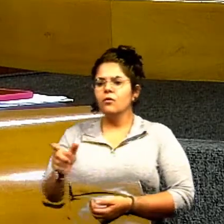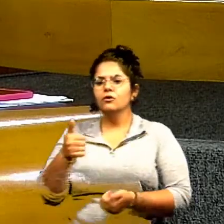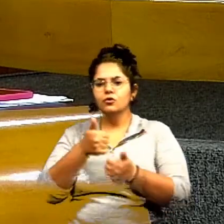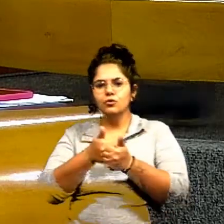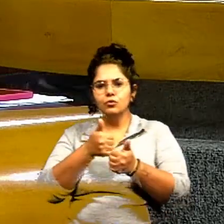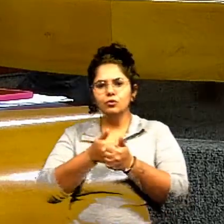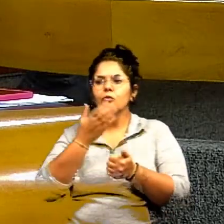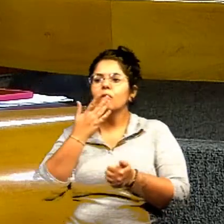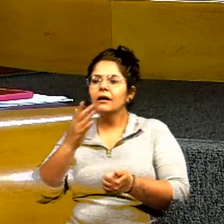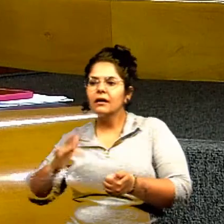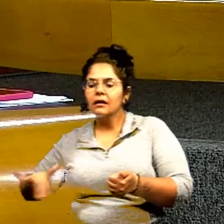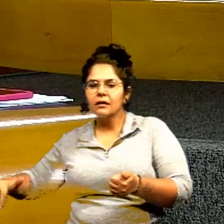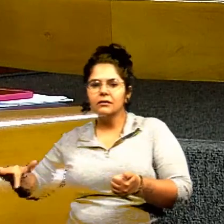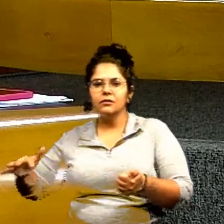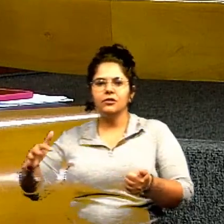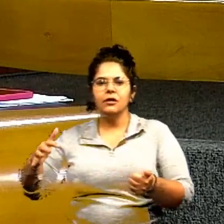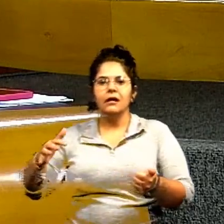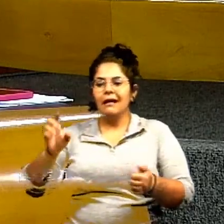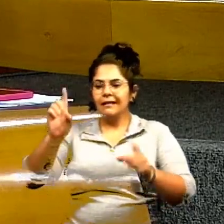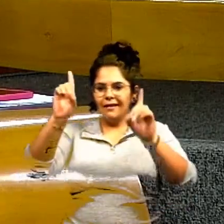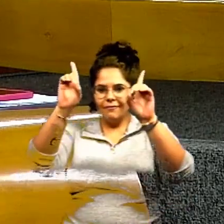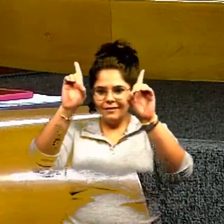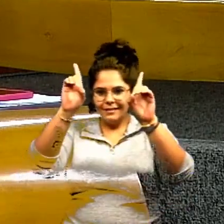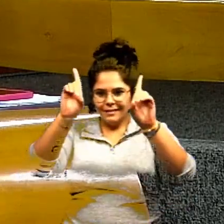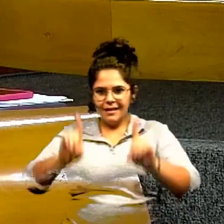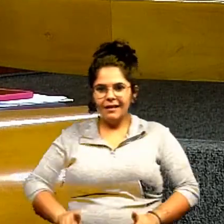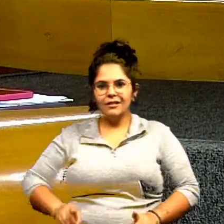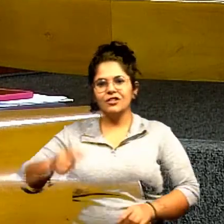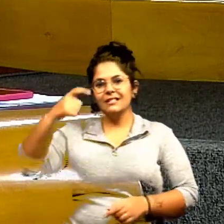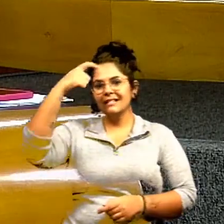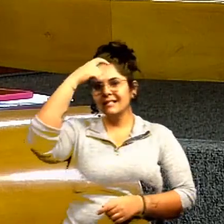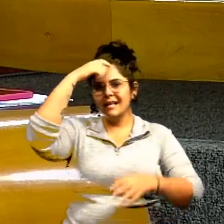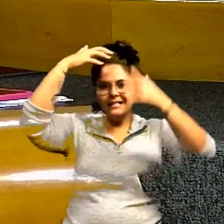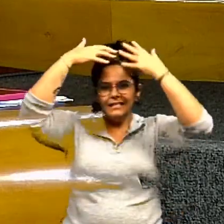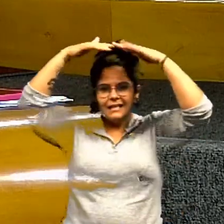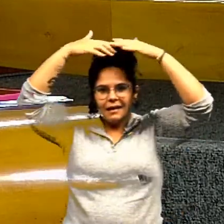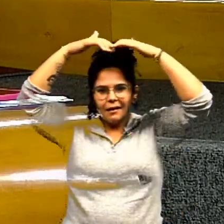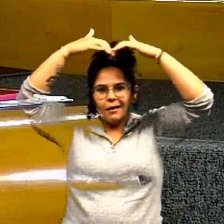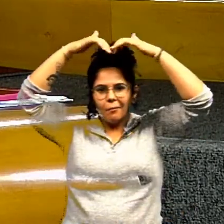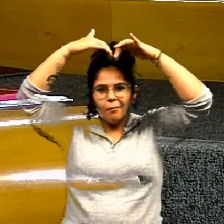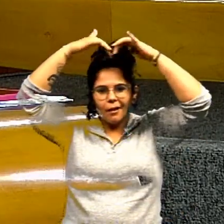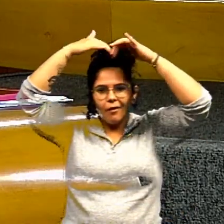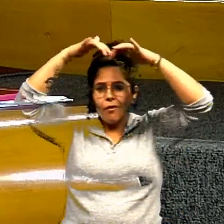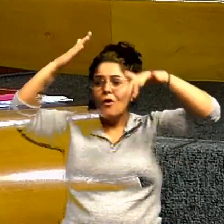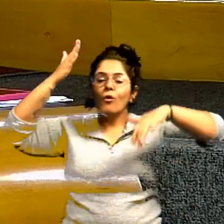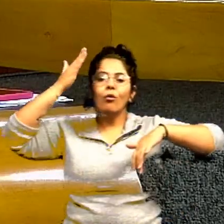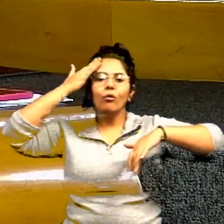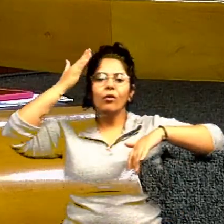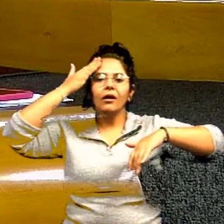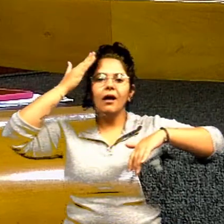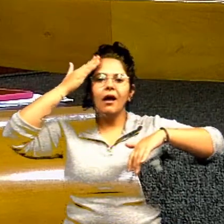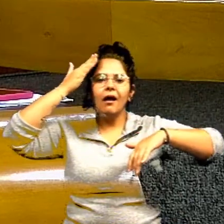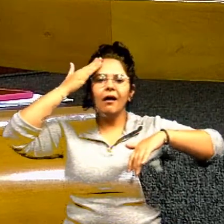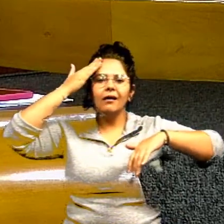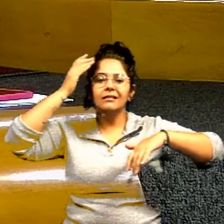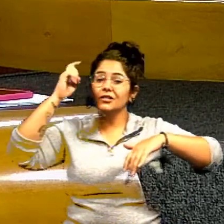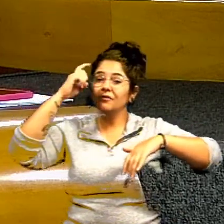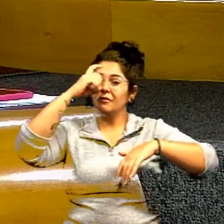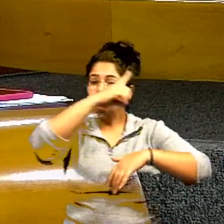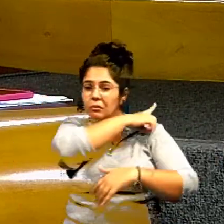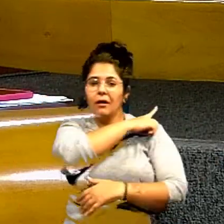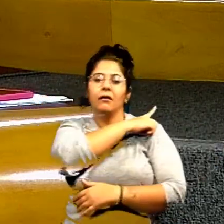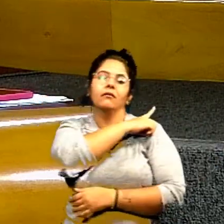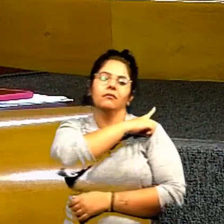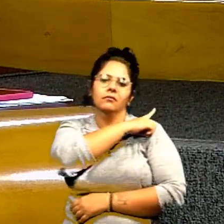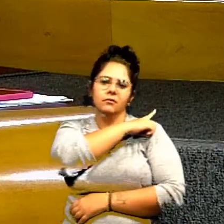paralisia cerebral grave sabe da diferença que é sem e com o tratamento só quem